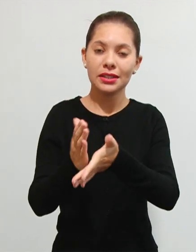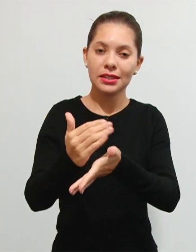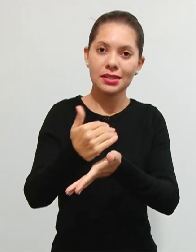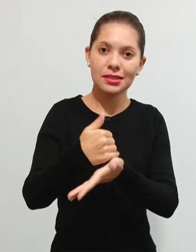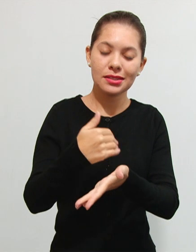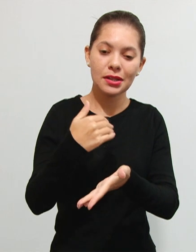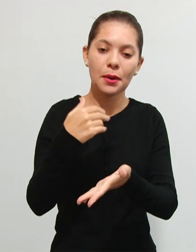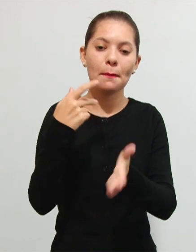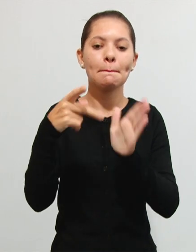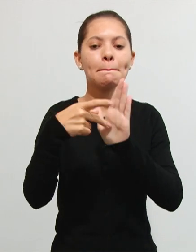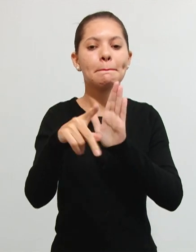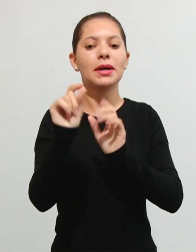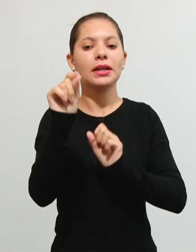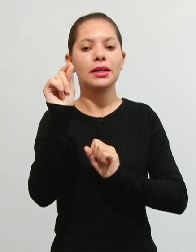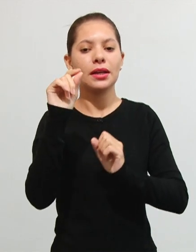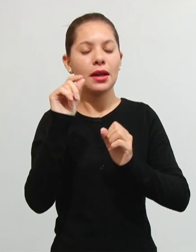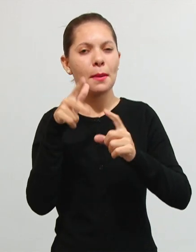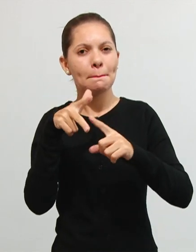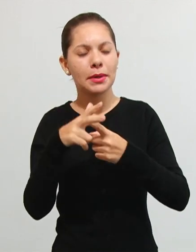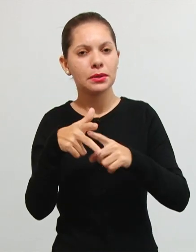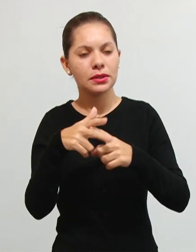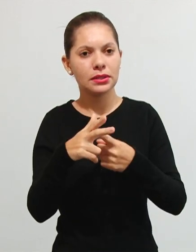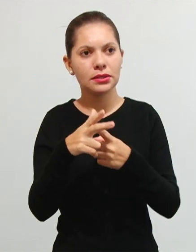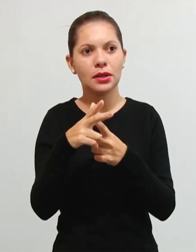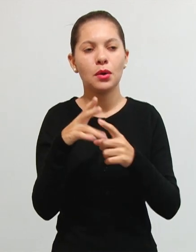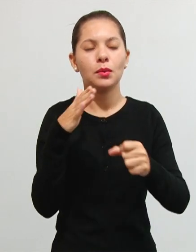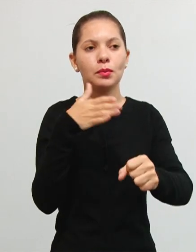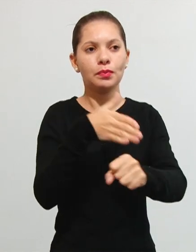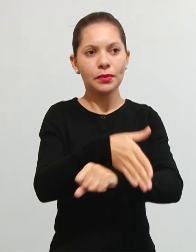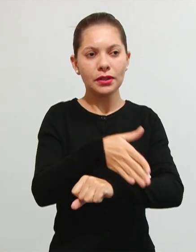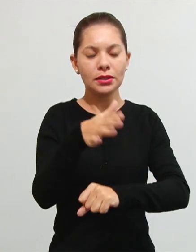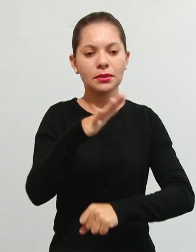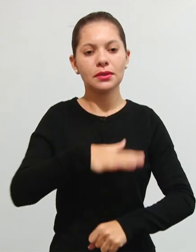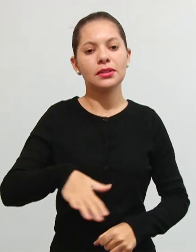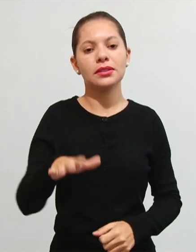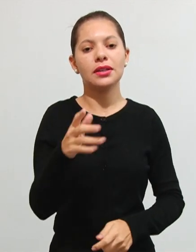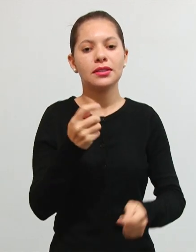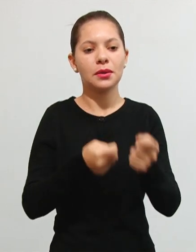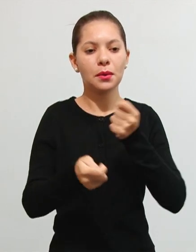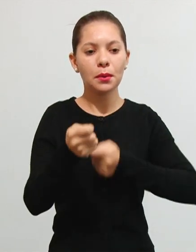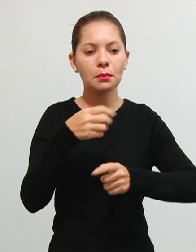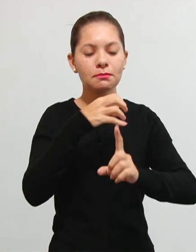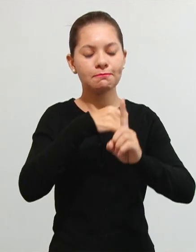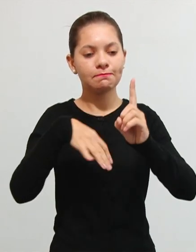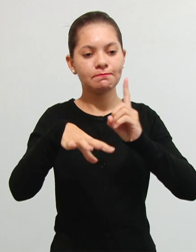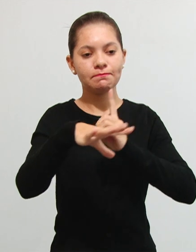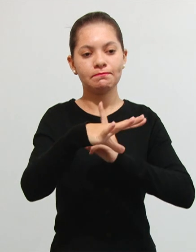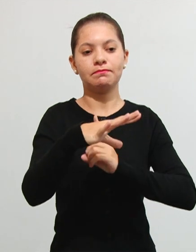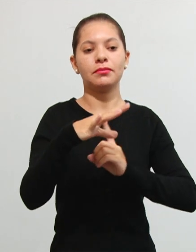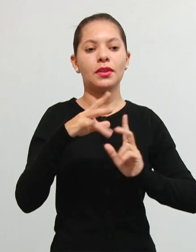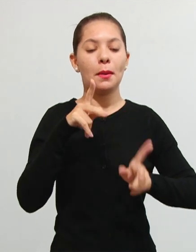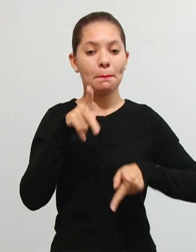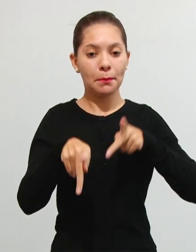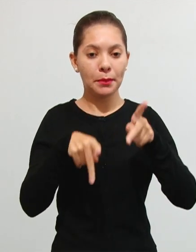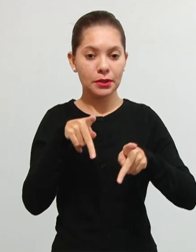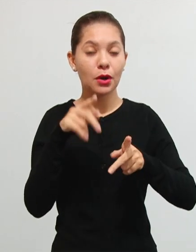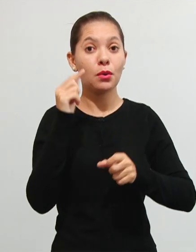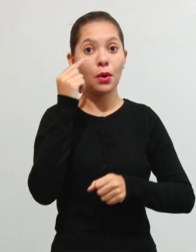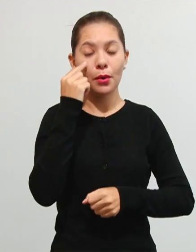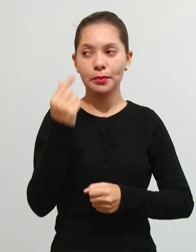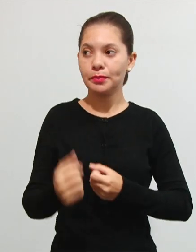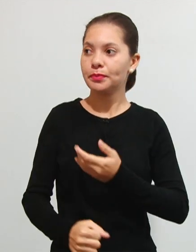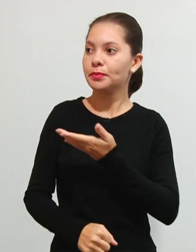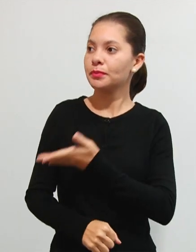manutenção e intervenção em áreas econômicas e sociais da população manutenção tá